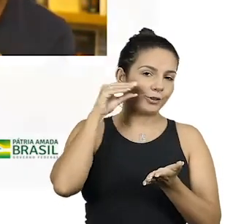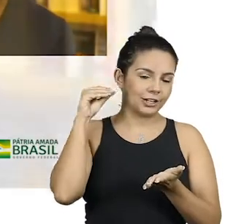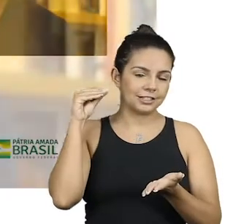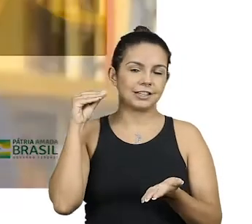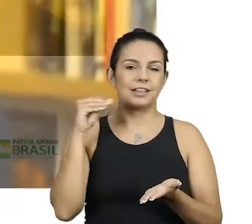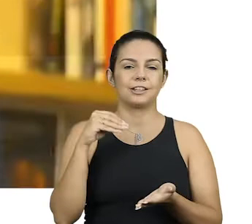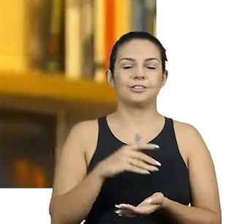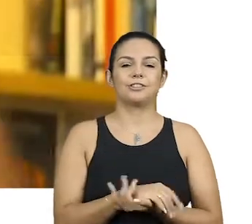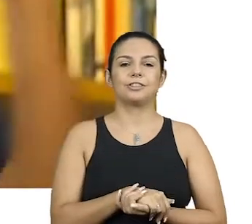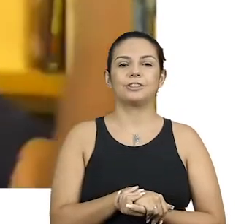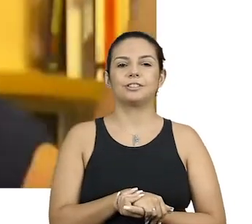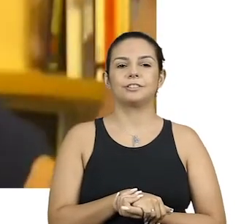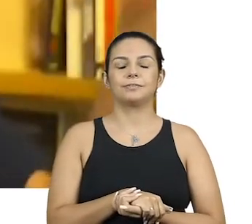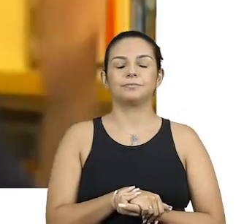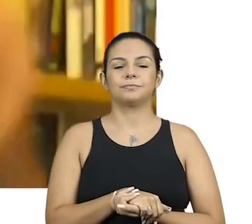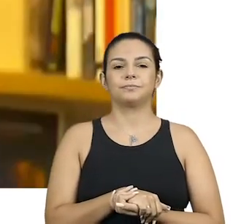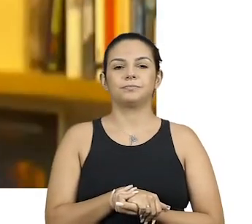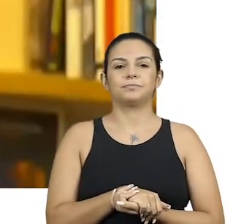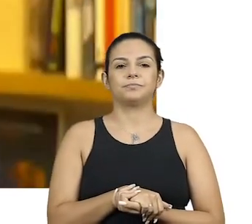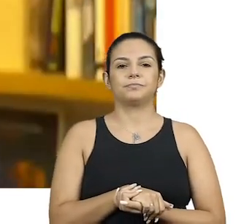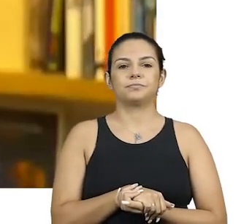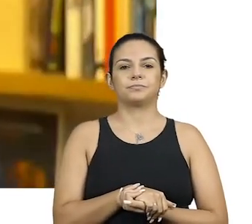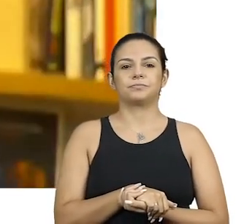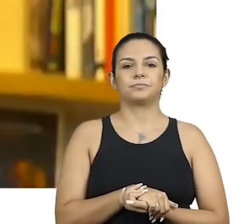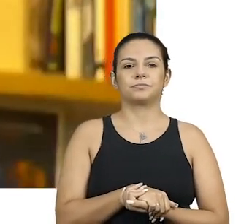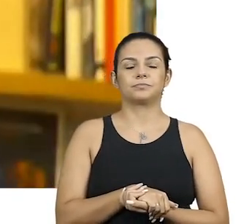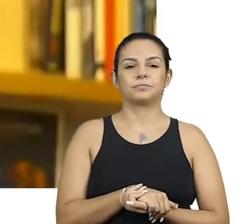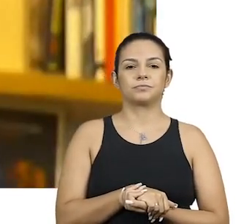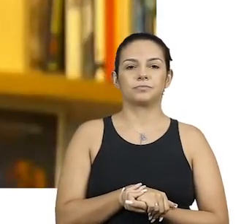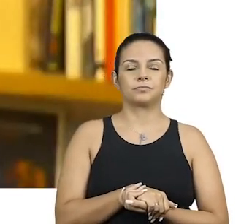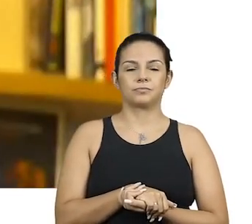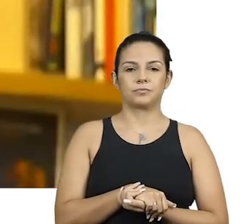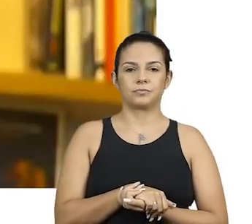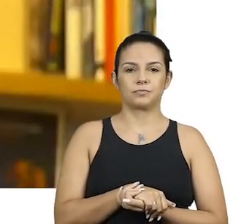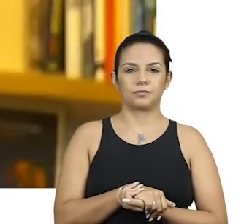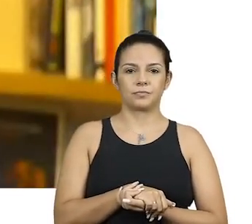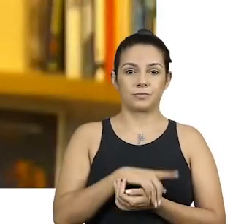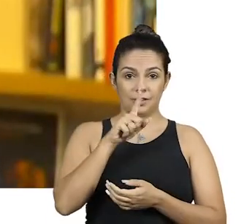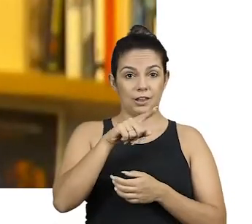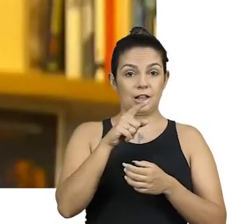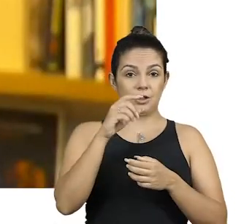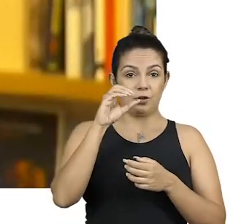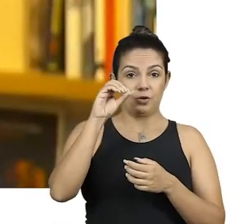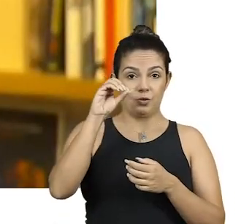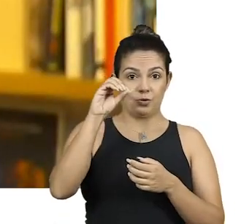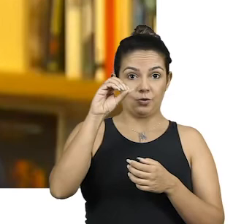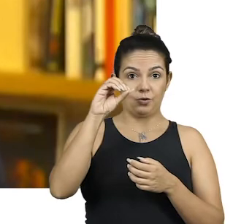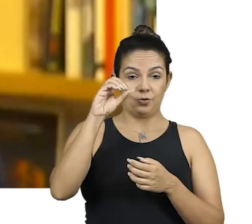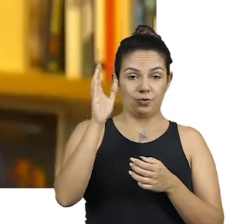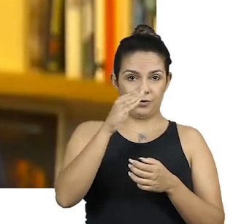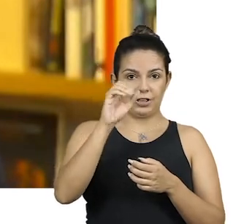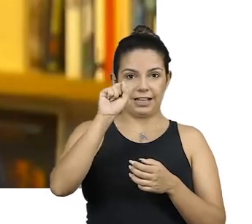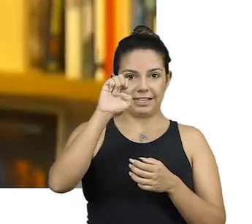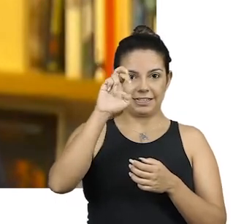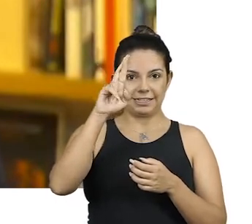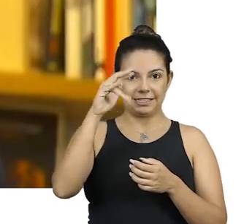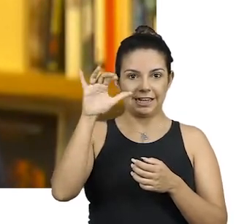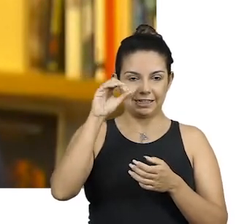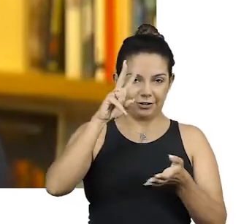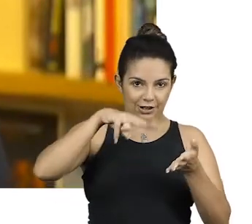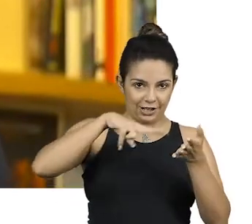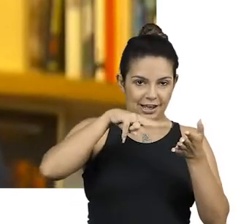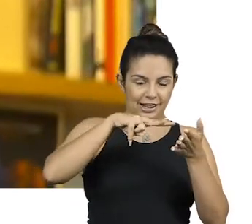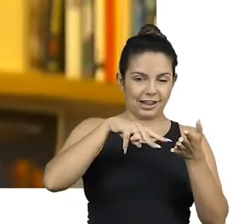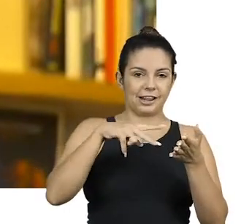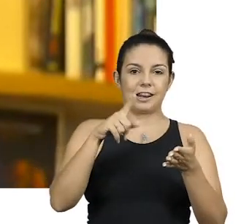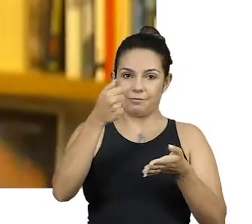depois, no início da Idade Adulta, com a grande revelação que é o Grande Sertão, para qualquer um que o lê e relê a